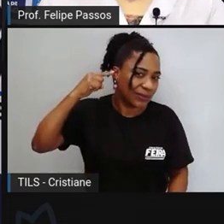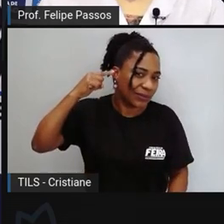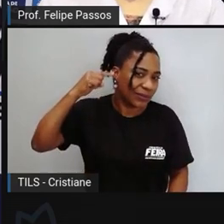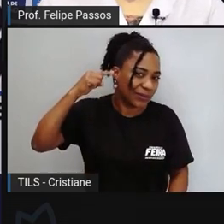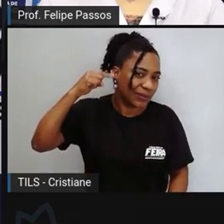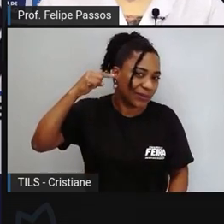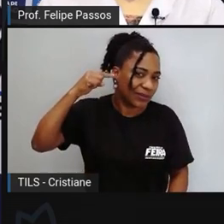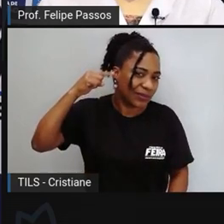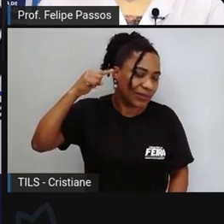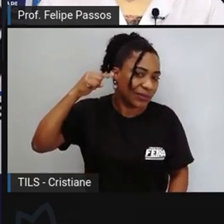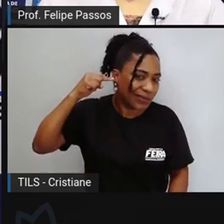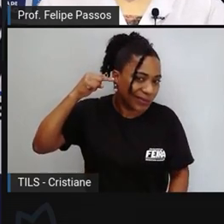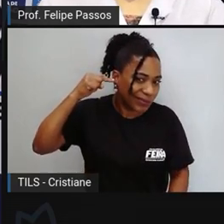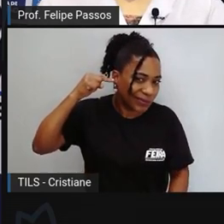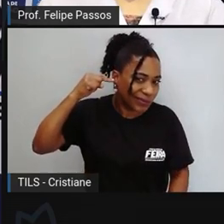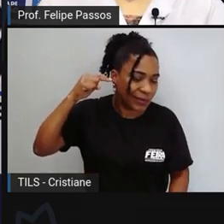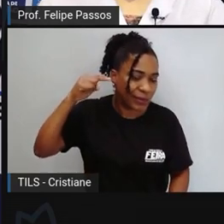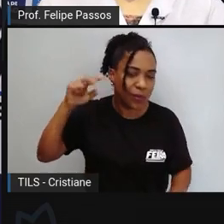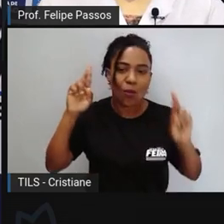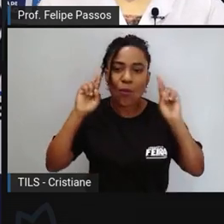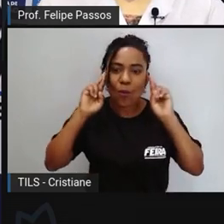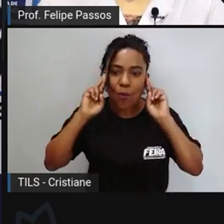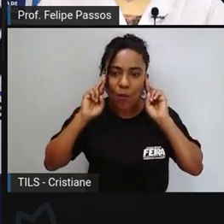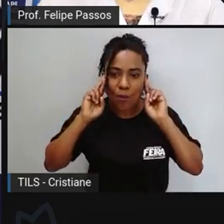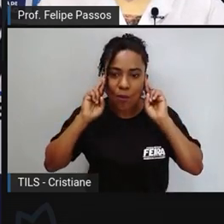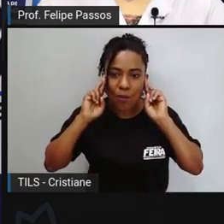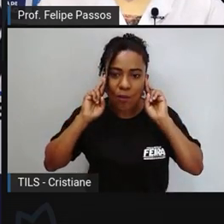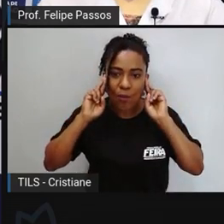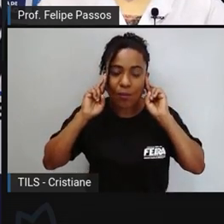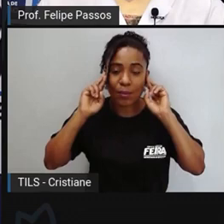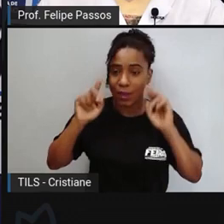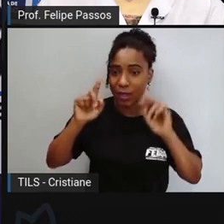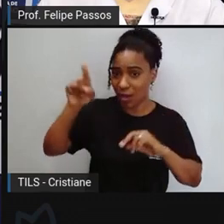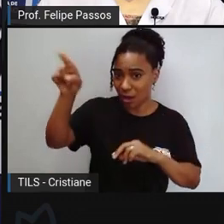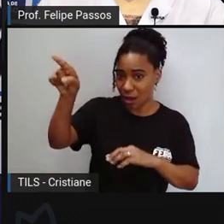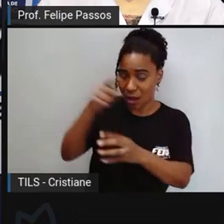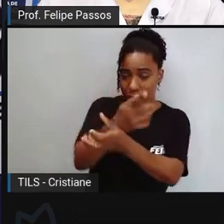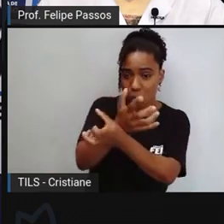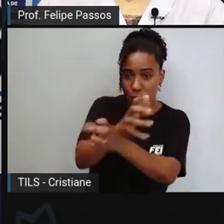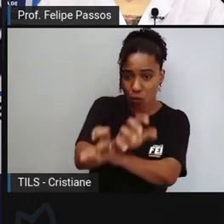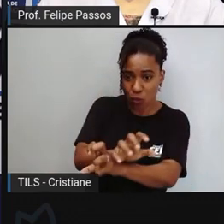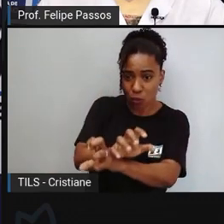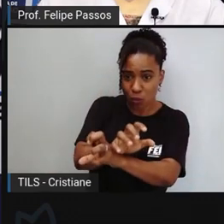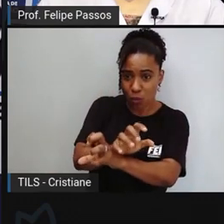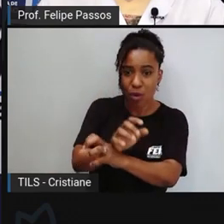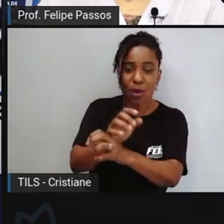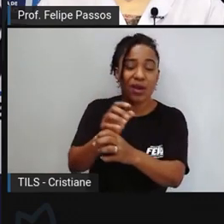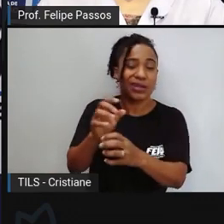nômades na sua grande maioria sejam surdos